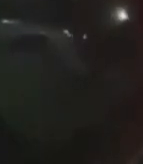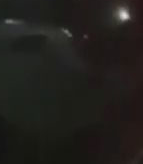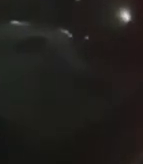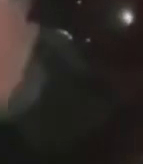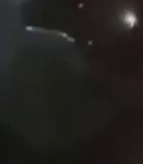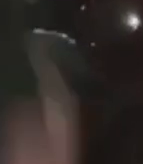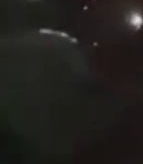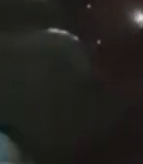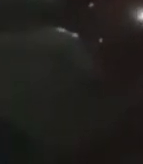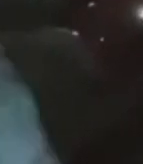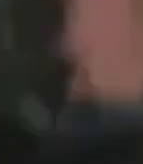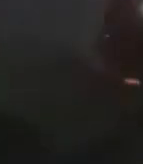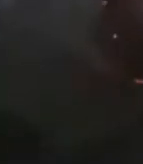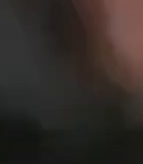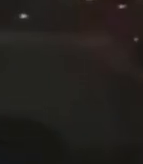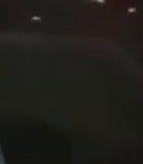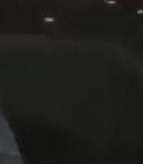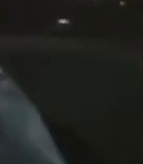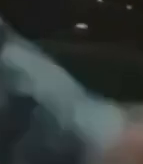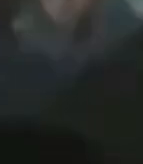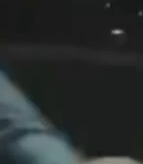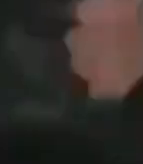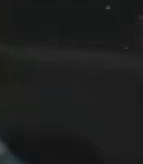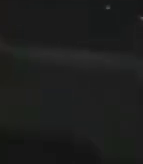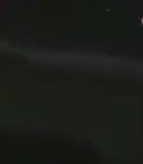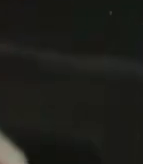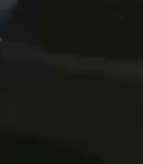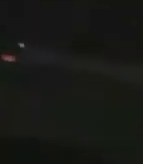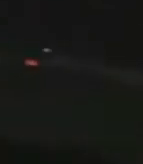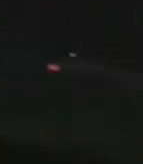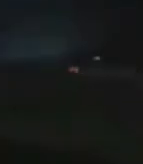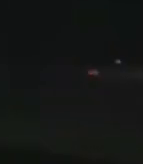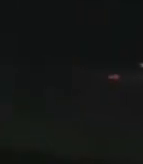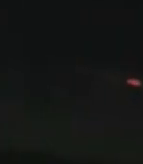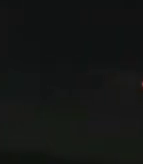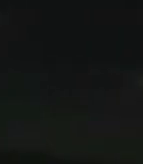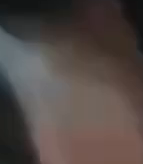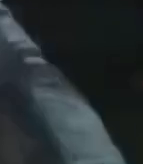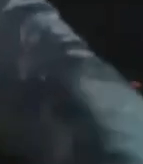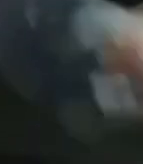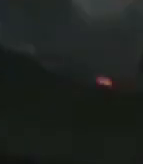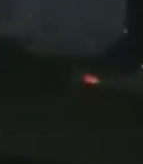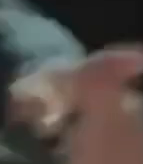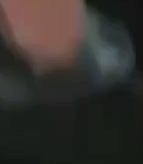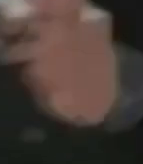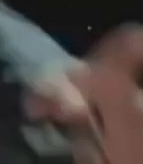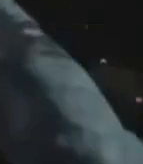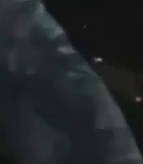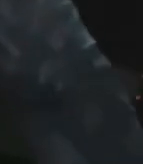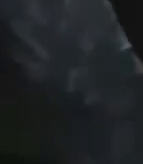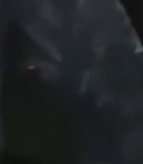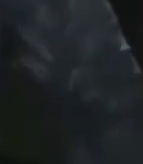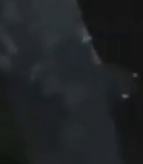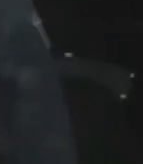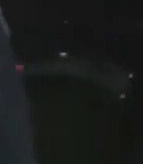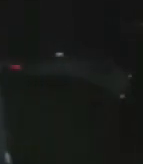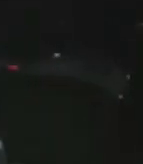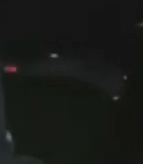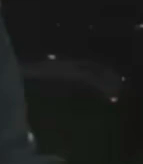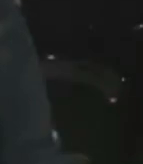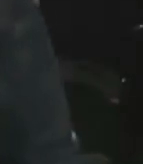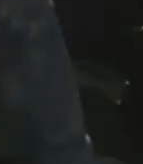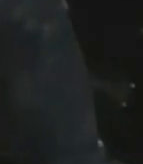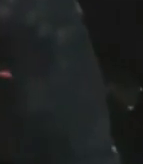nossa parte, a minha parte, como prefeito, eu tenho feito, mas eu preciso do Estado de Santa Catarina. Muito obrigado.